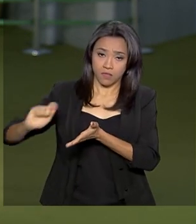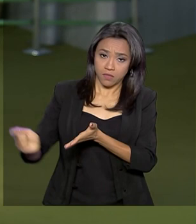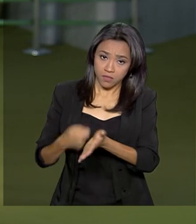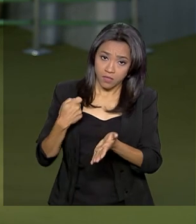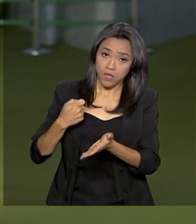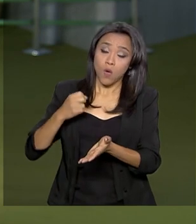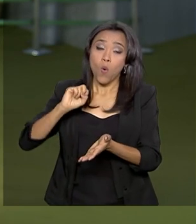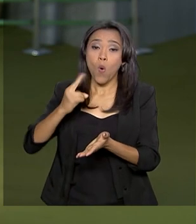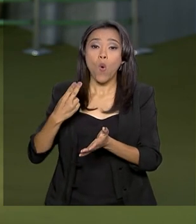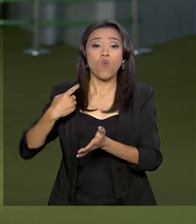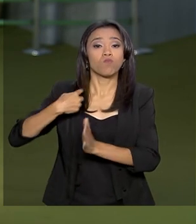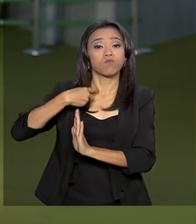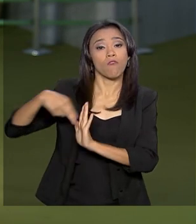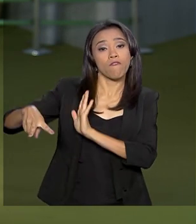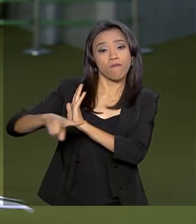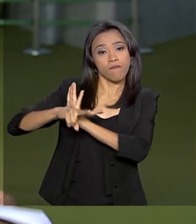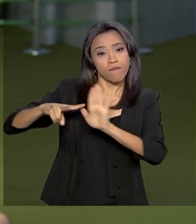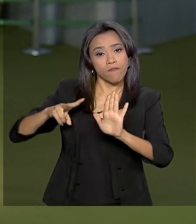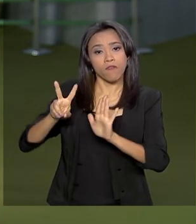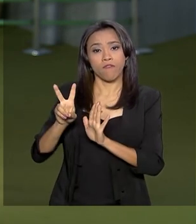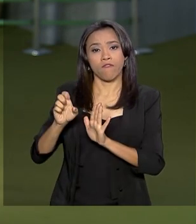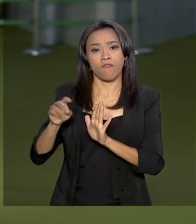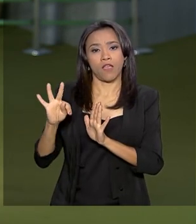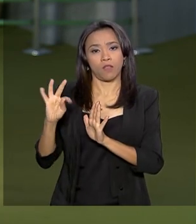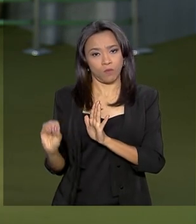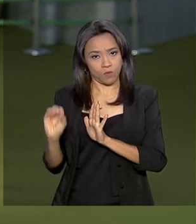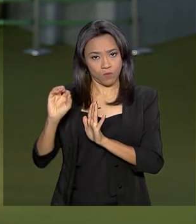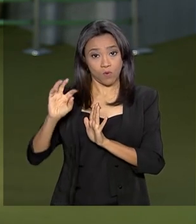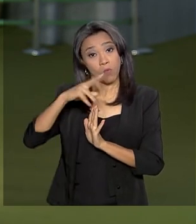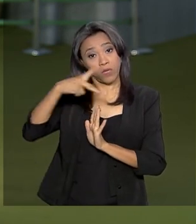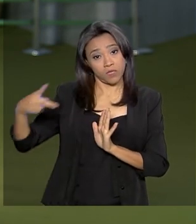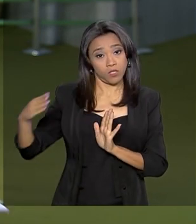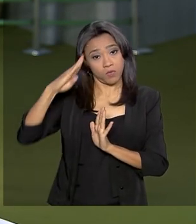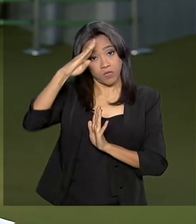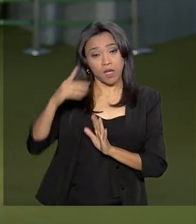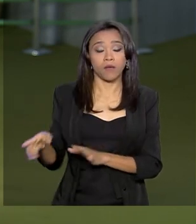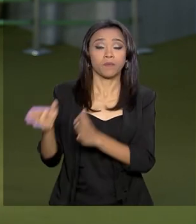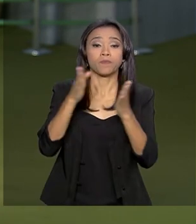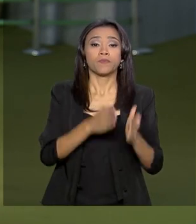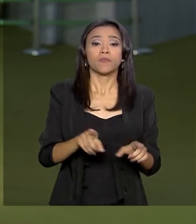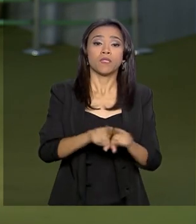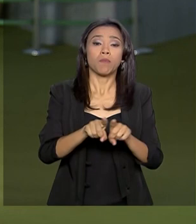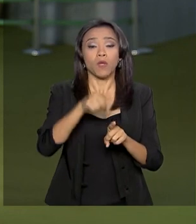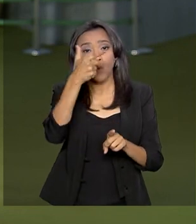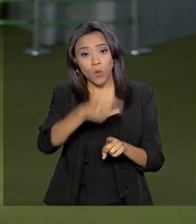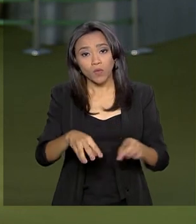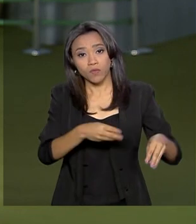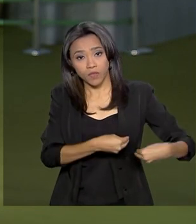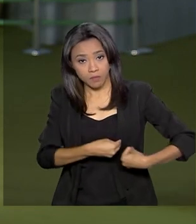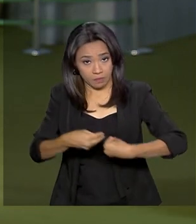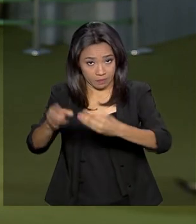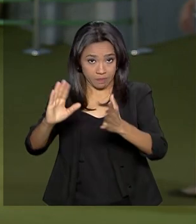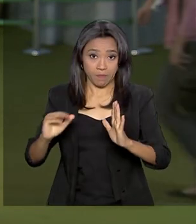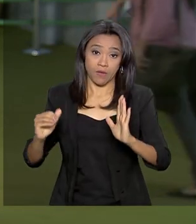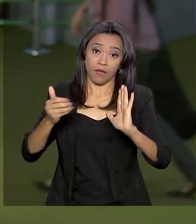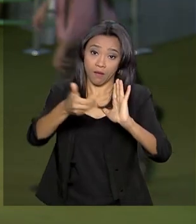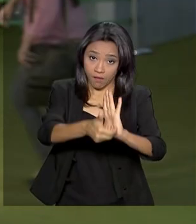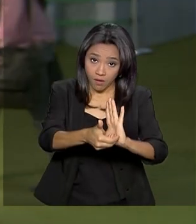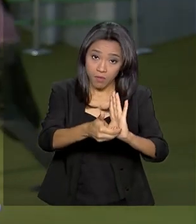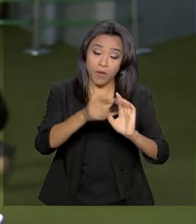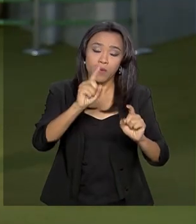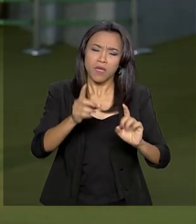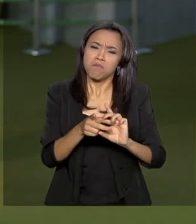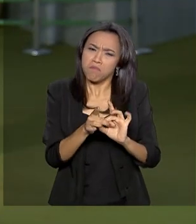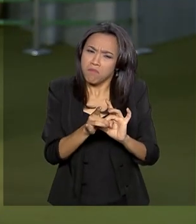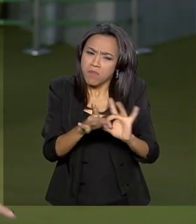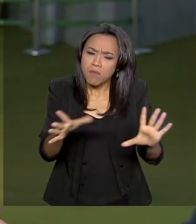Jair Bolsonaro. E outra matéria que também foi encaminhada pra sanção presidencial pela Câmara foi o projeto de lei que permite a posse de